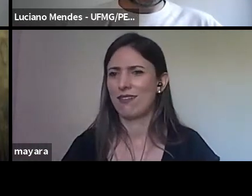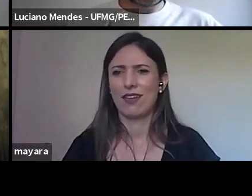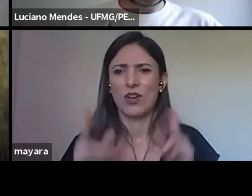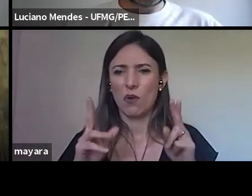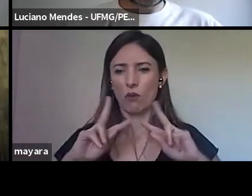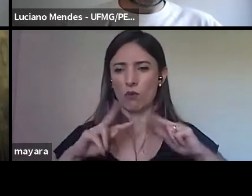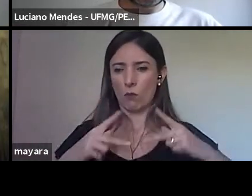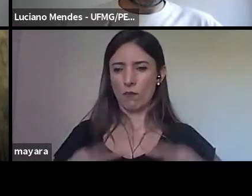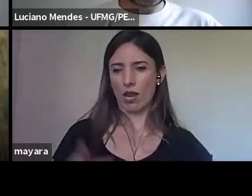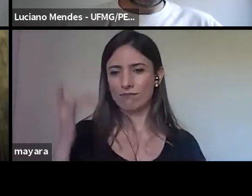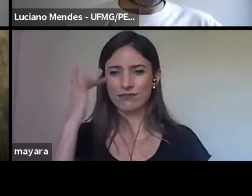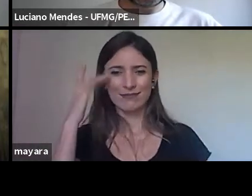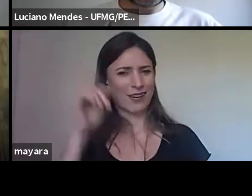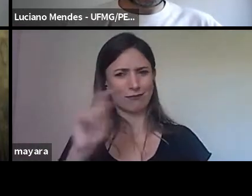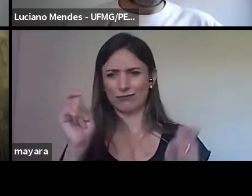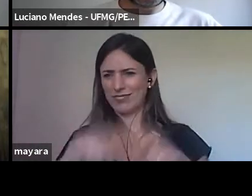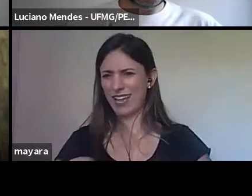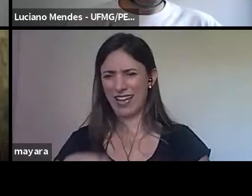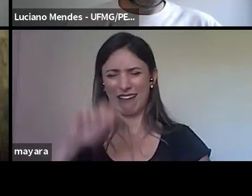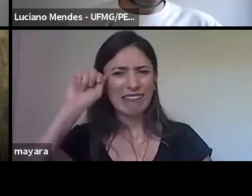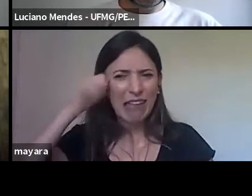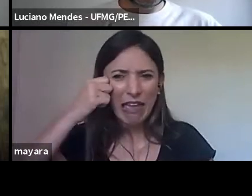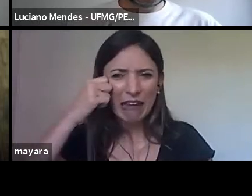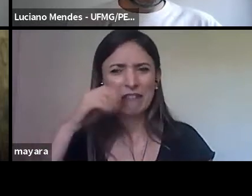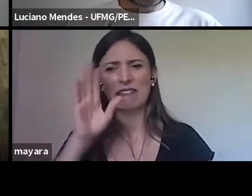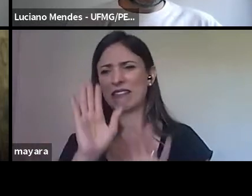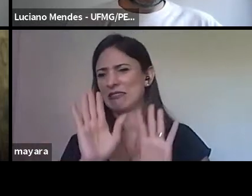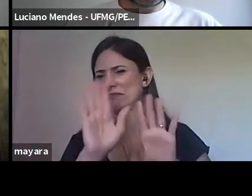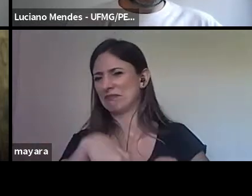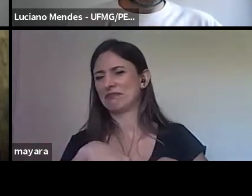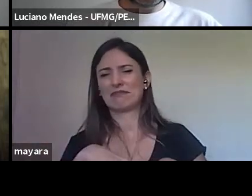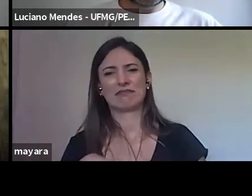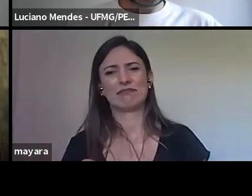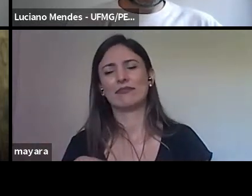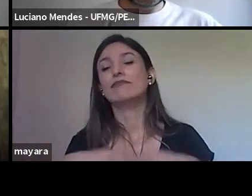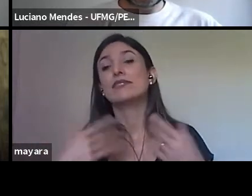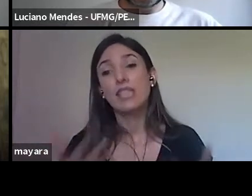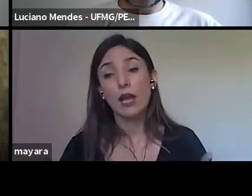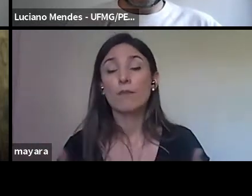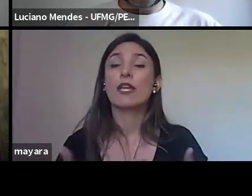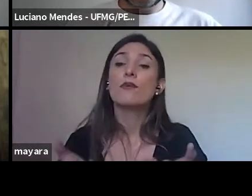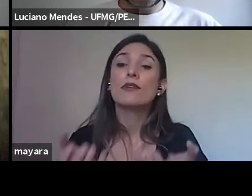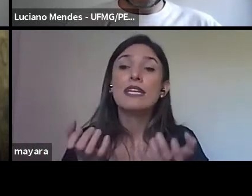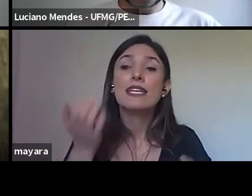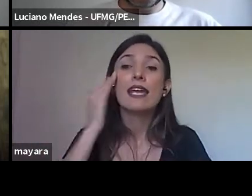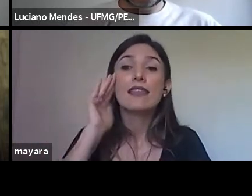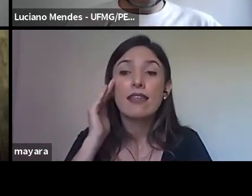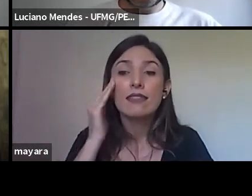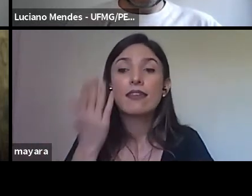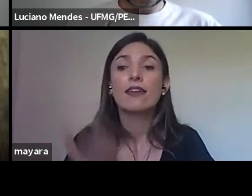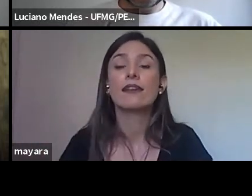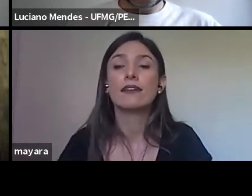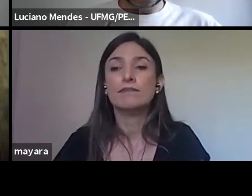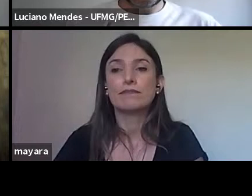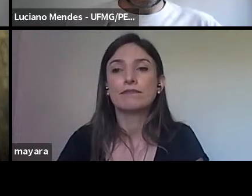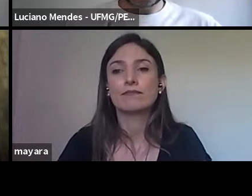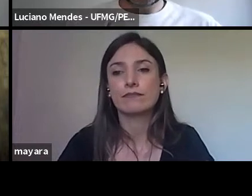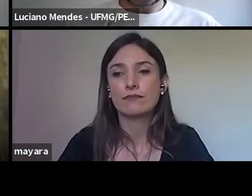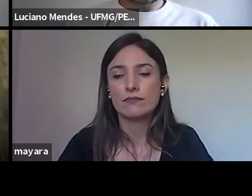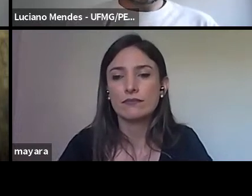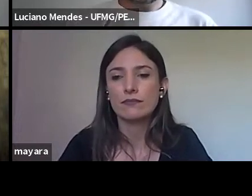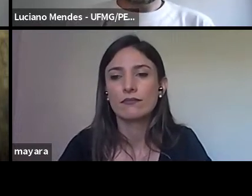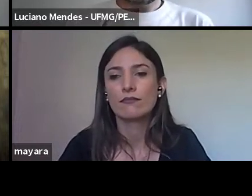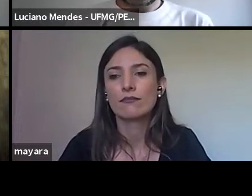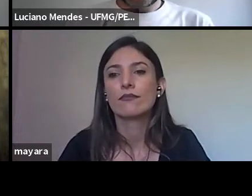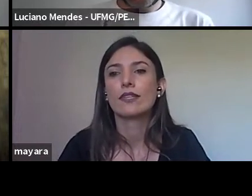muita propriedade para falar também sobre, mas, enfim, eu gostaria de entender onde, então, ficam